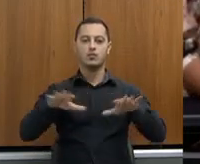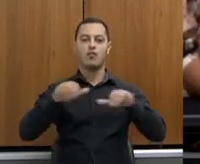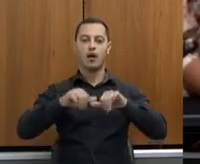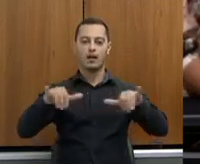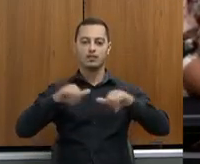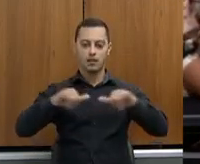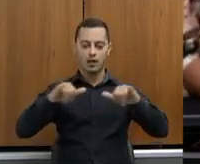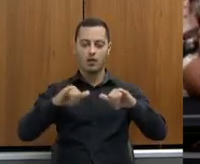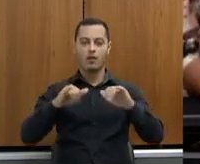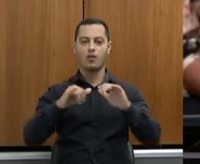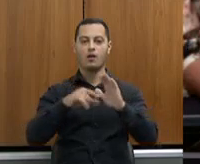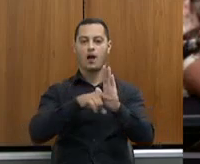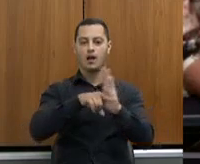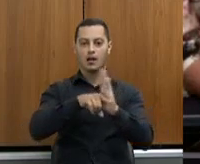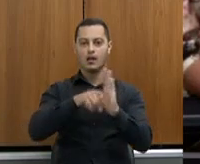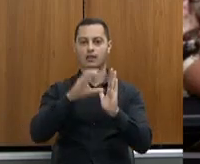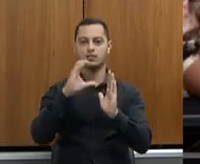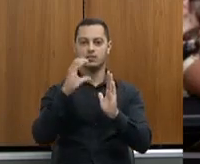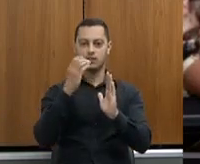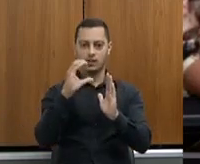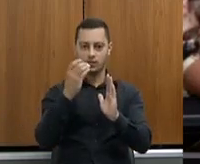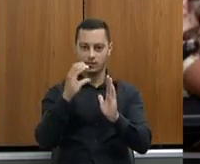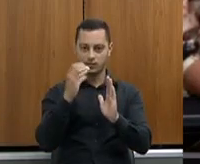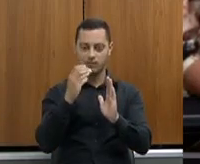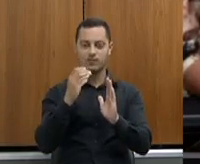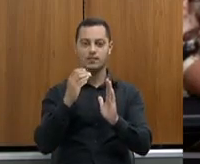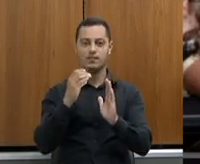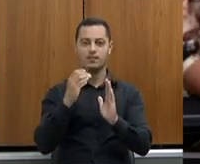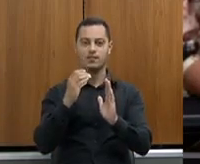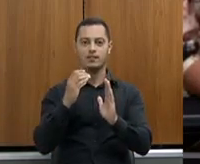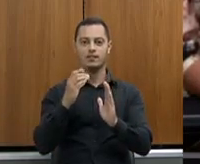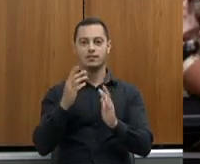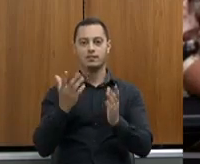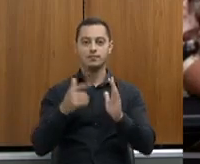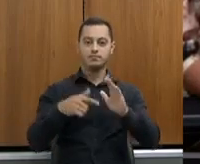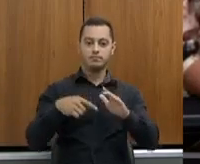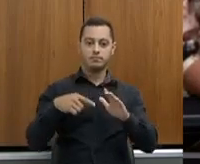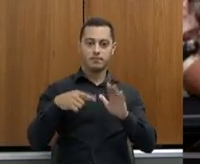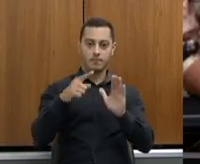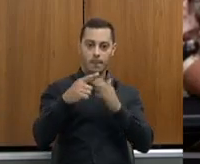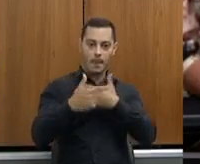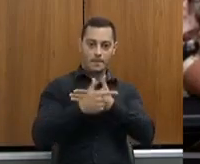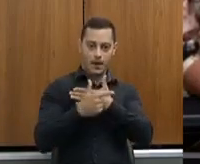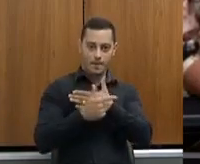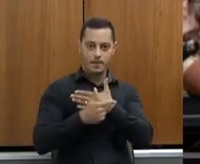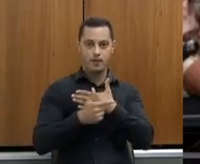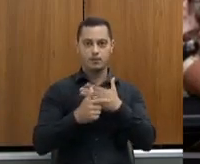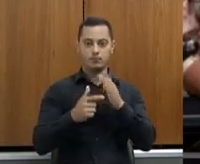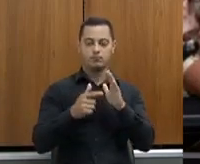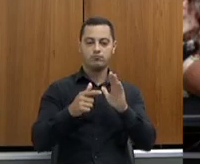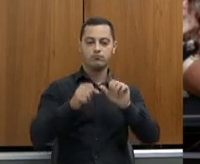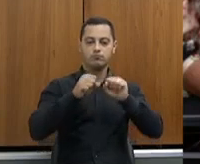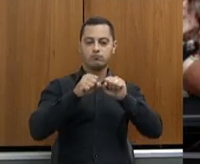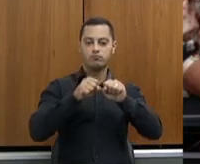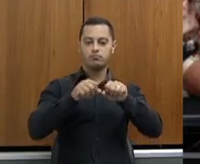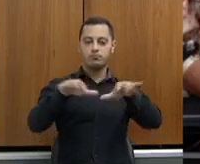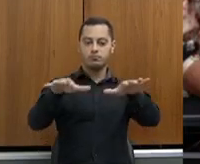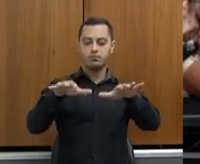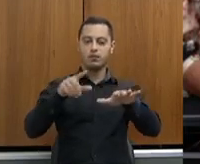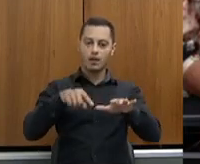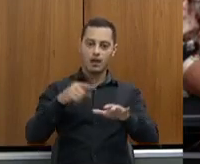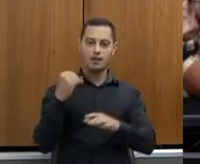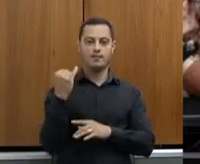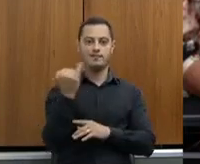painéis científicos, realizações de eventos técnico-científicos. Então, esse papel a Epamig coloca muito bem, faz muito bem,